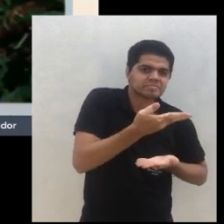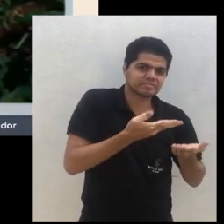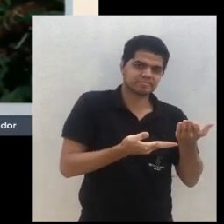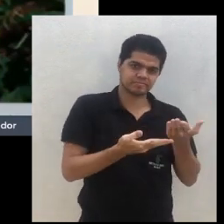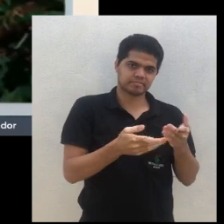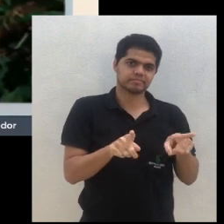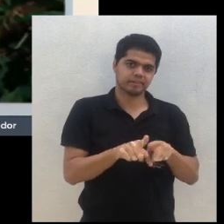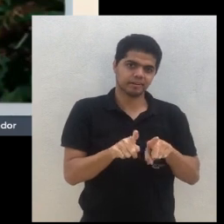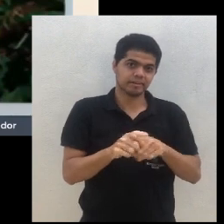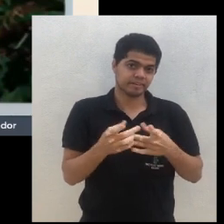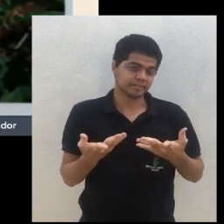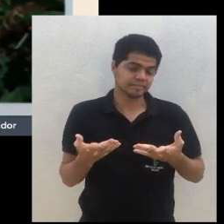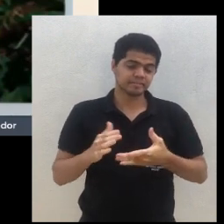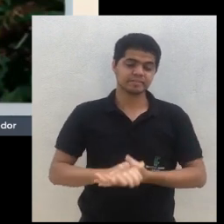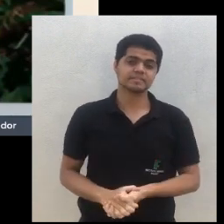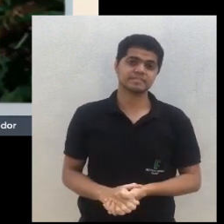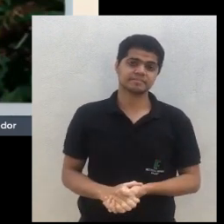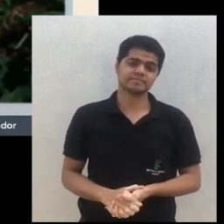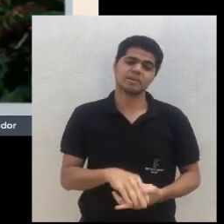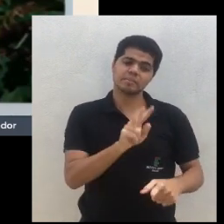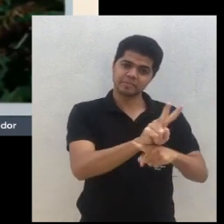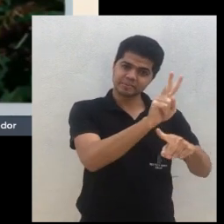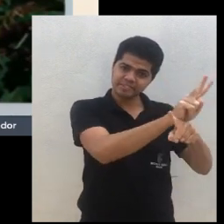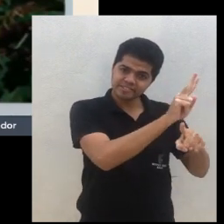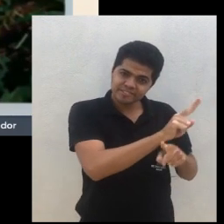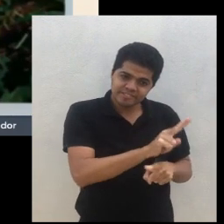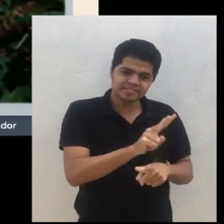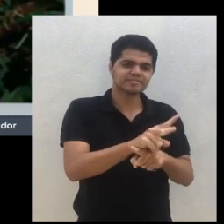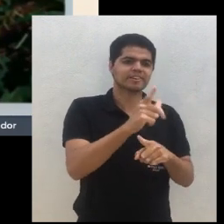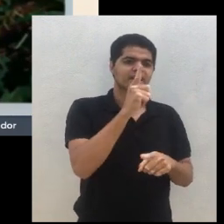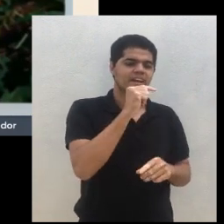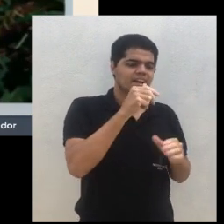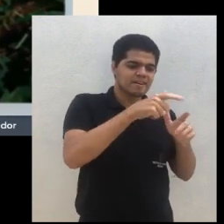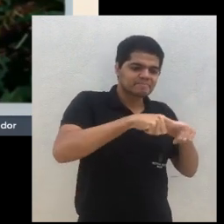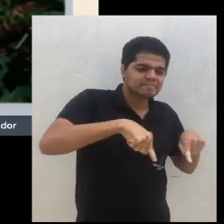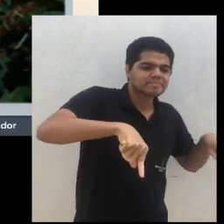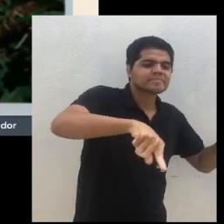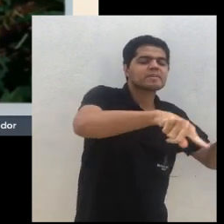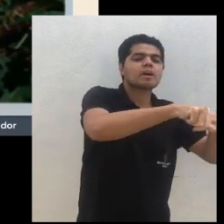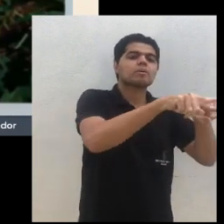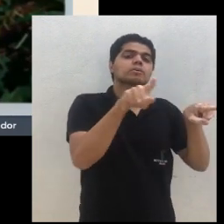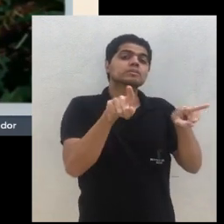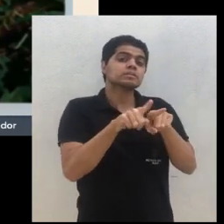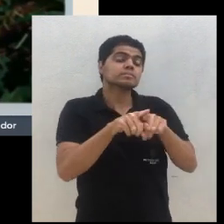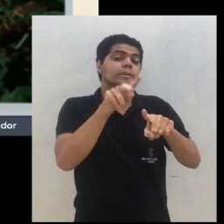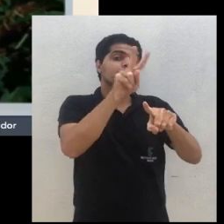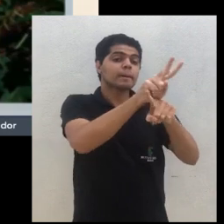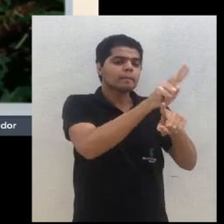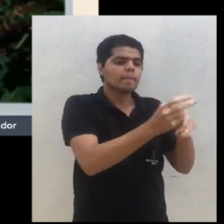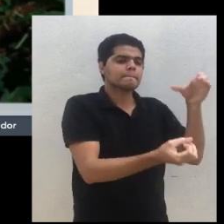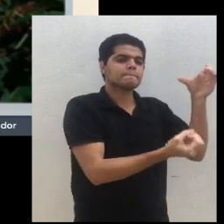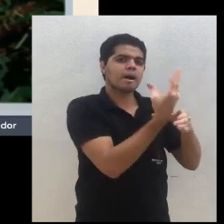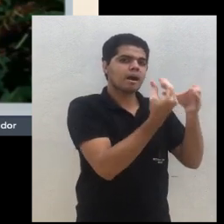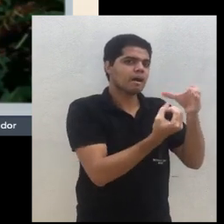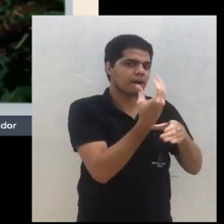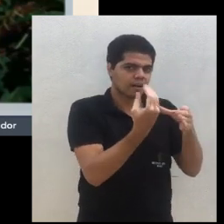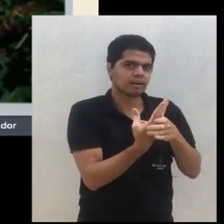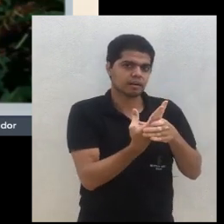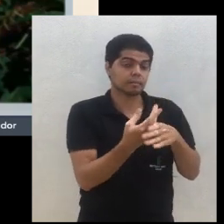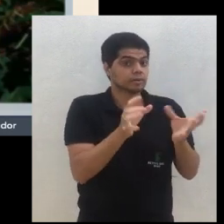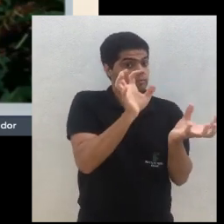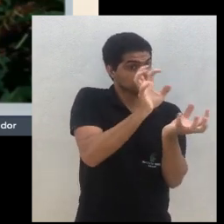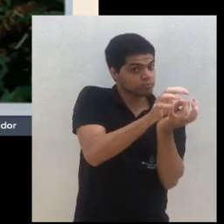é um sistema protetivo ali para as lagoas e ao mesmo tempo produtivo. Por quê? Porque ele tem uma criação de jacaré